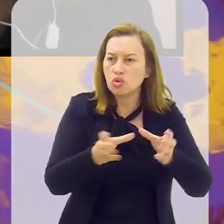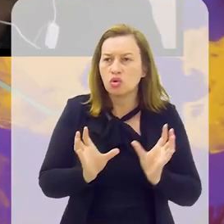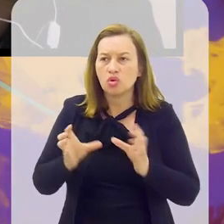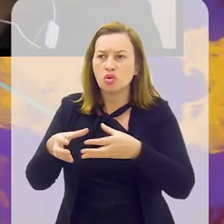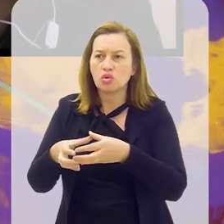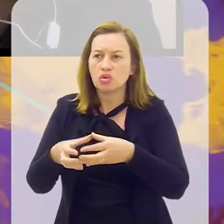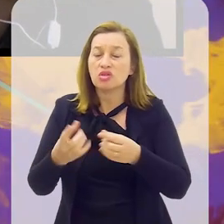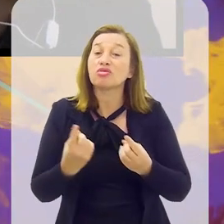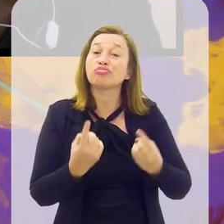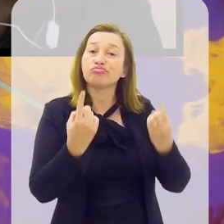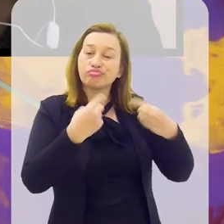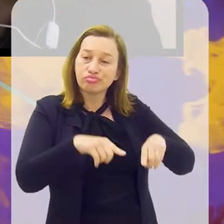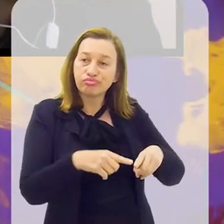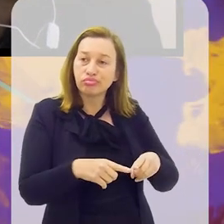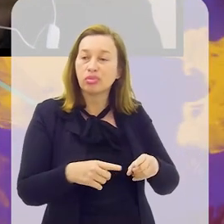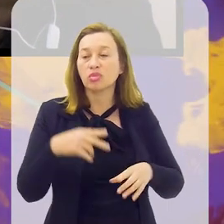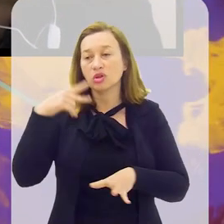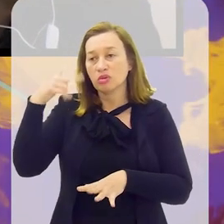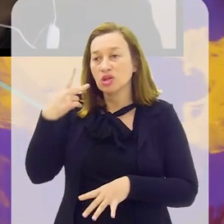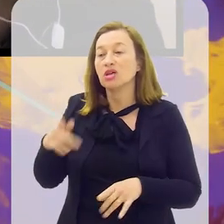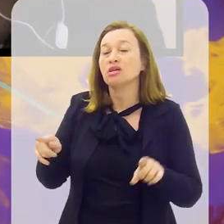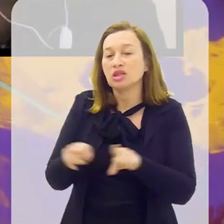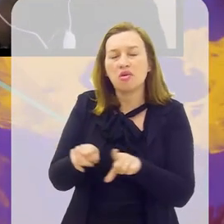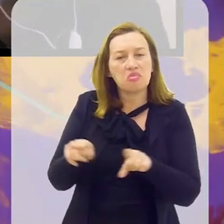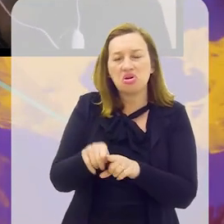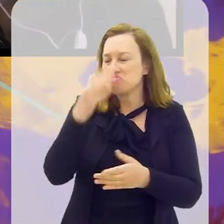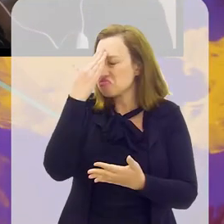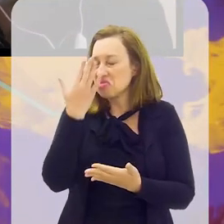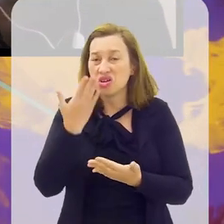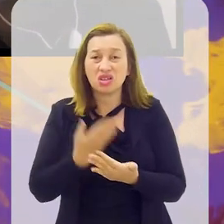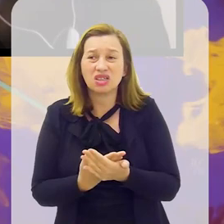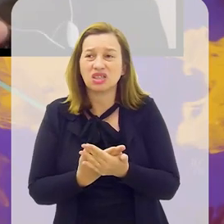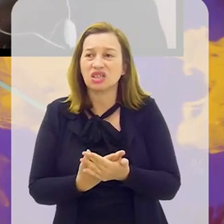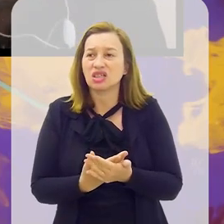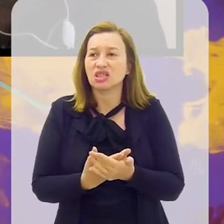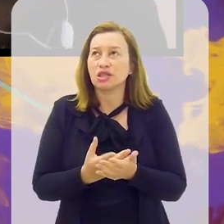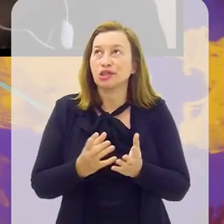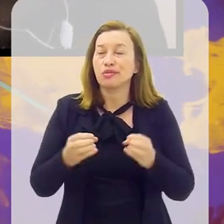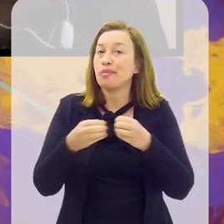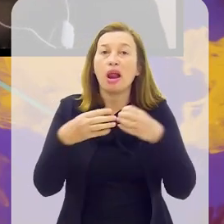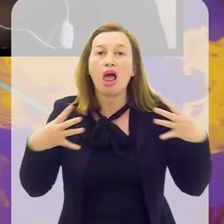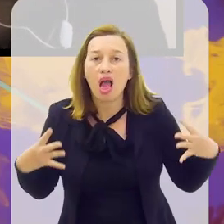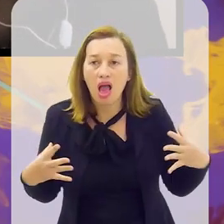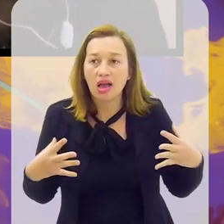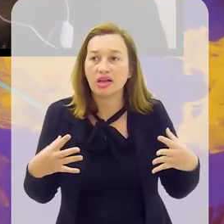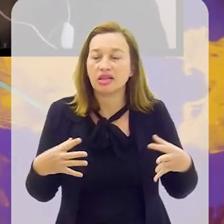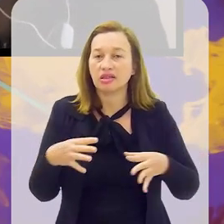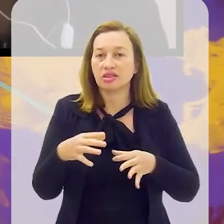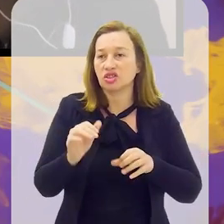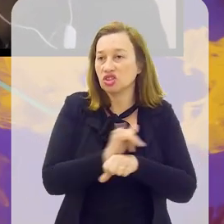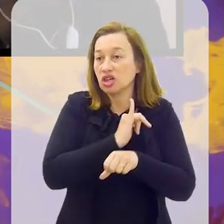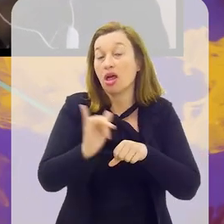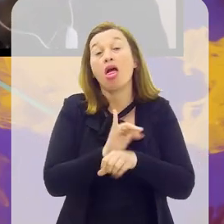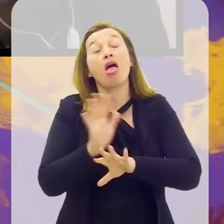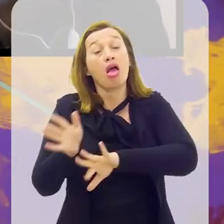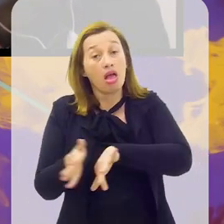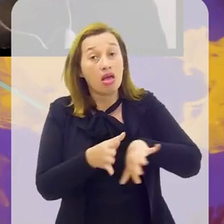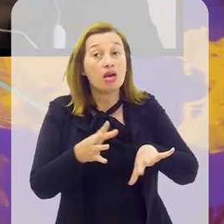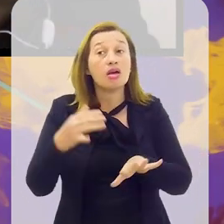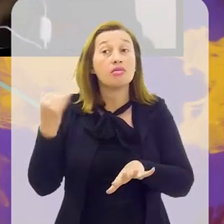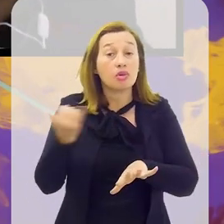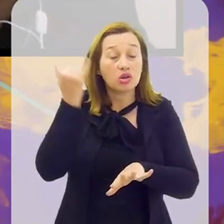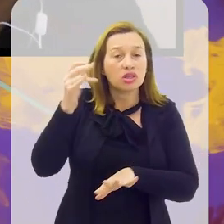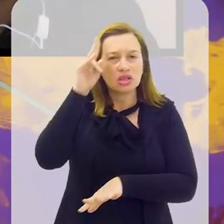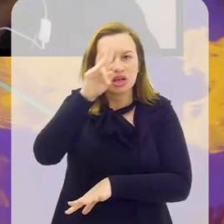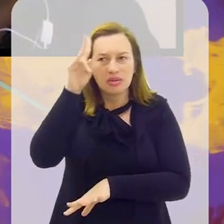forma, são afetados por essas políticas. E tampouco acredito em medidas milagrosas. É preciso lembrar que isso é